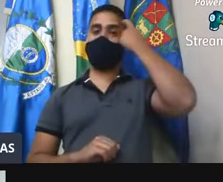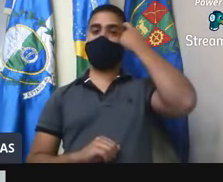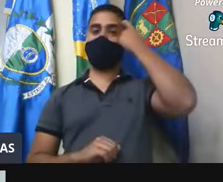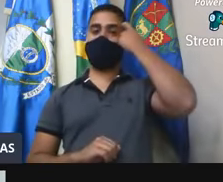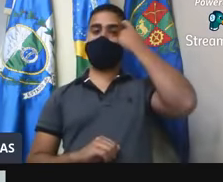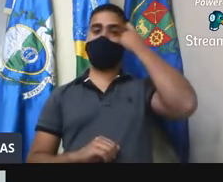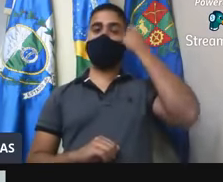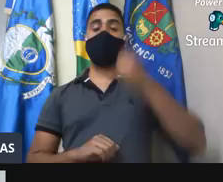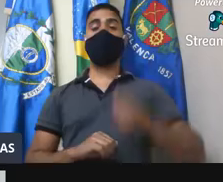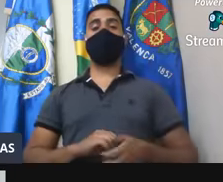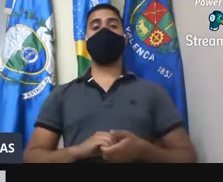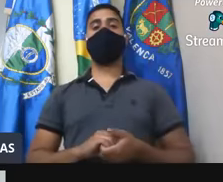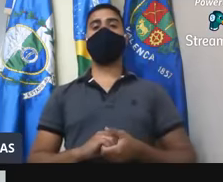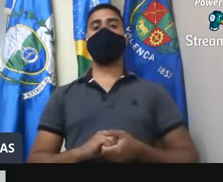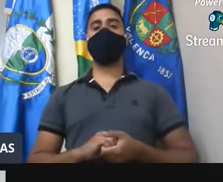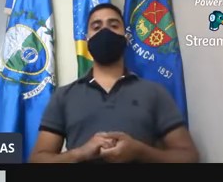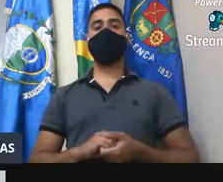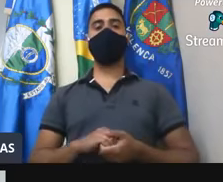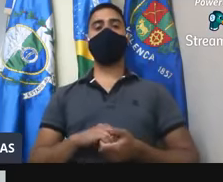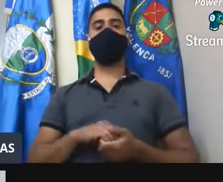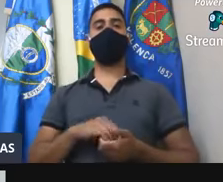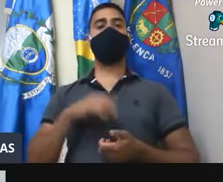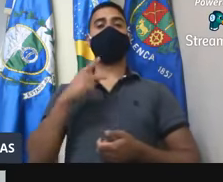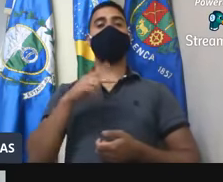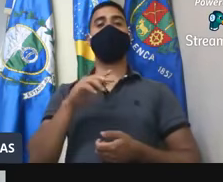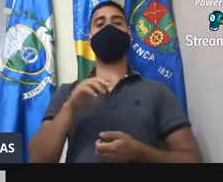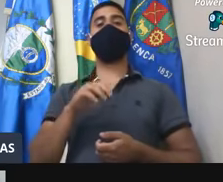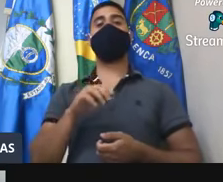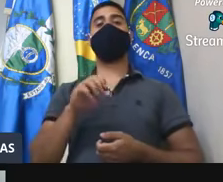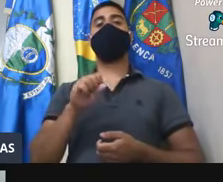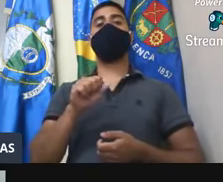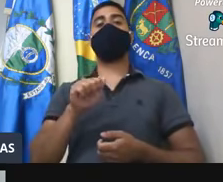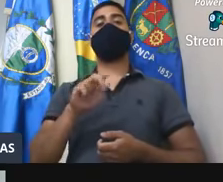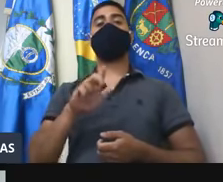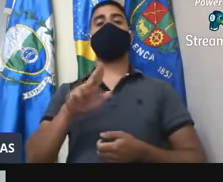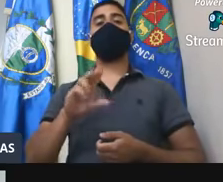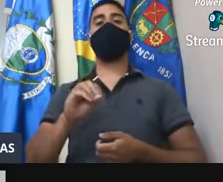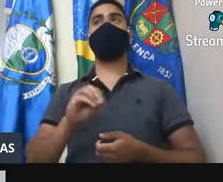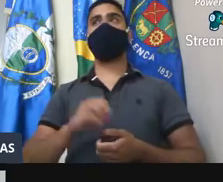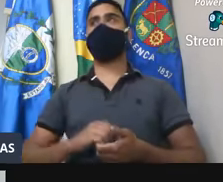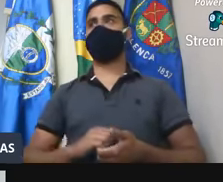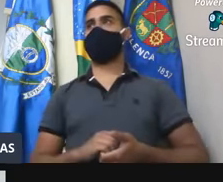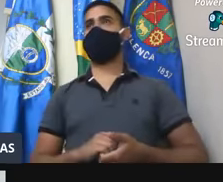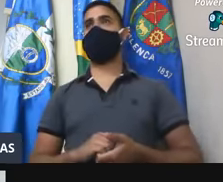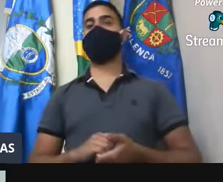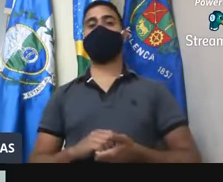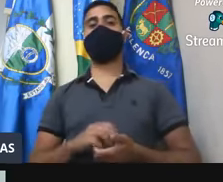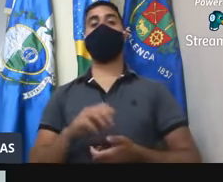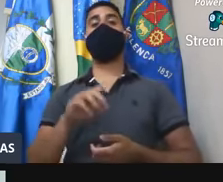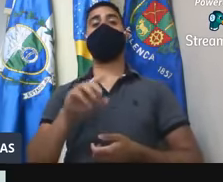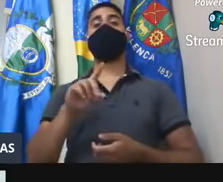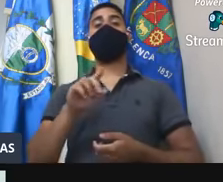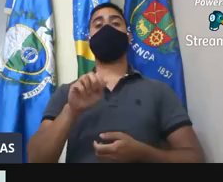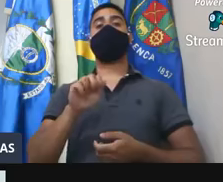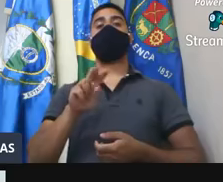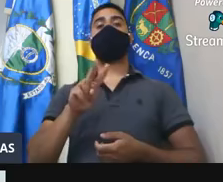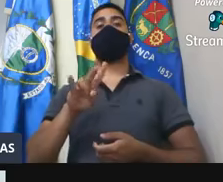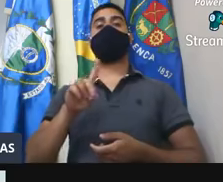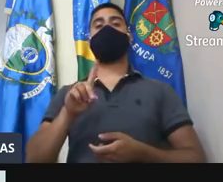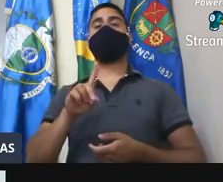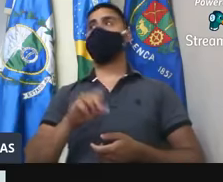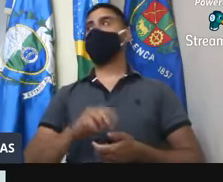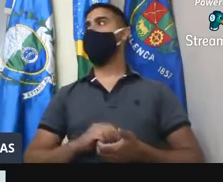Primeiro vereador doutor Luiz Saulo Breves Bayer. David Barbosa Nogueira presente.